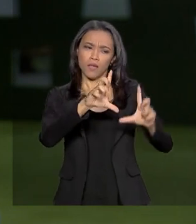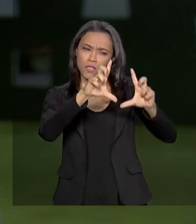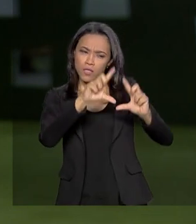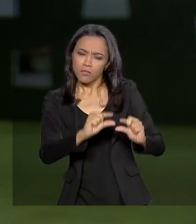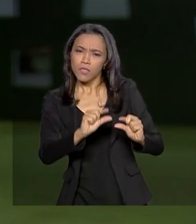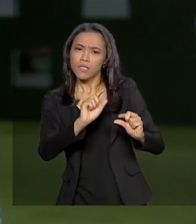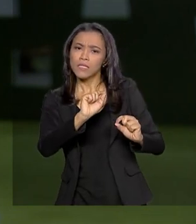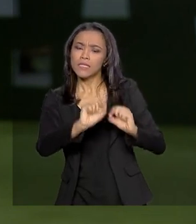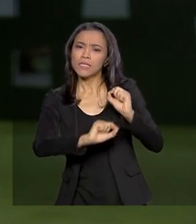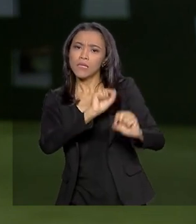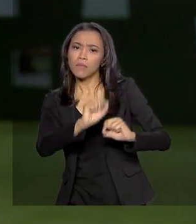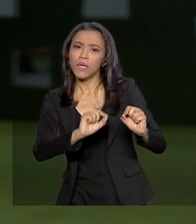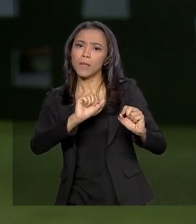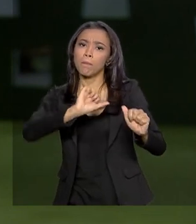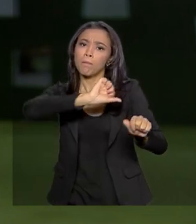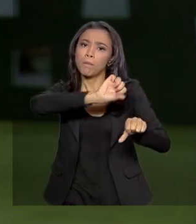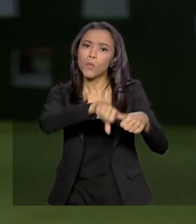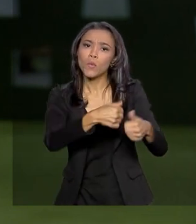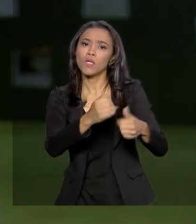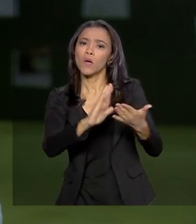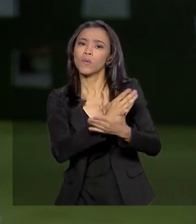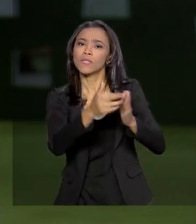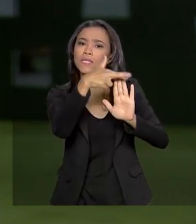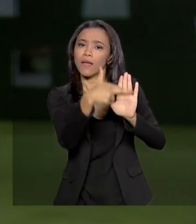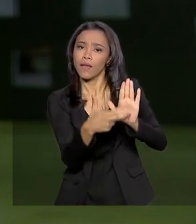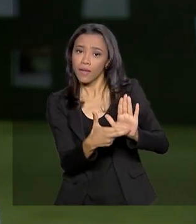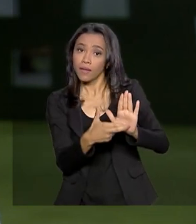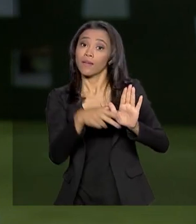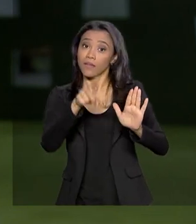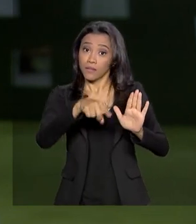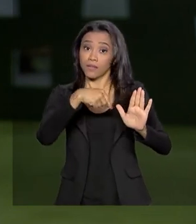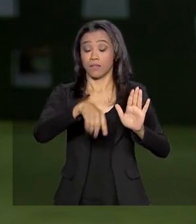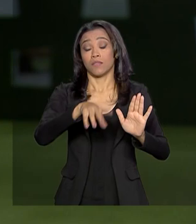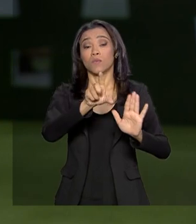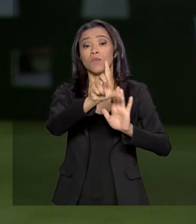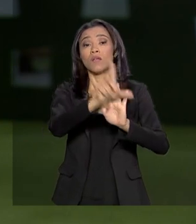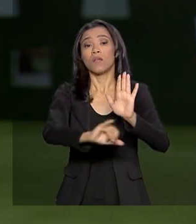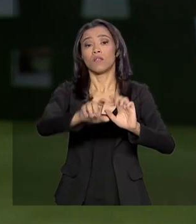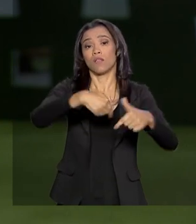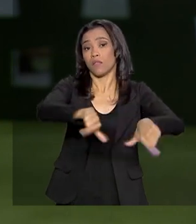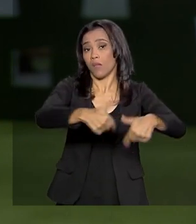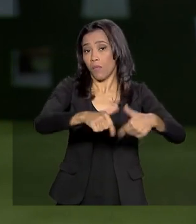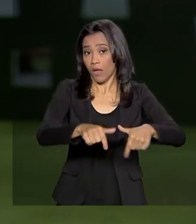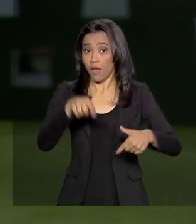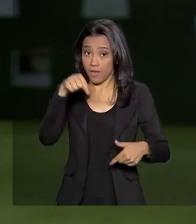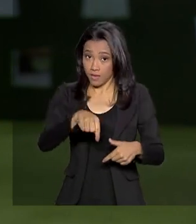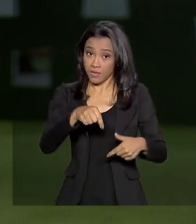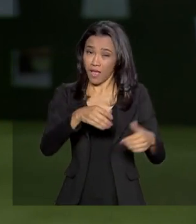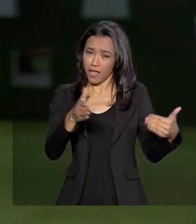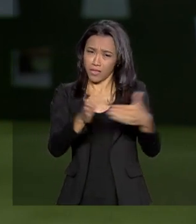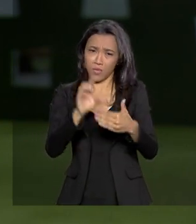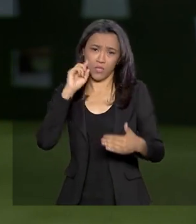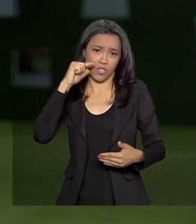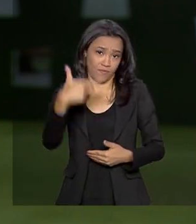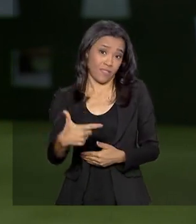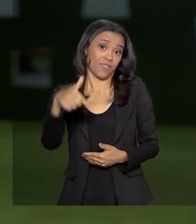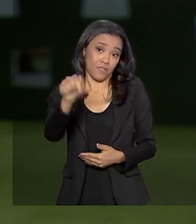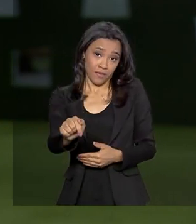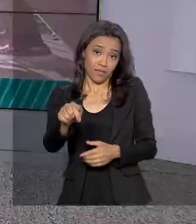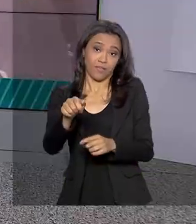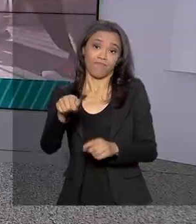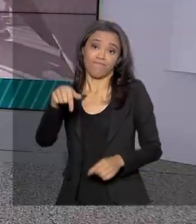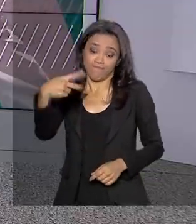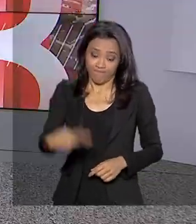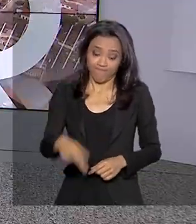altera pontos da legislação trabalhista. Essa MP perde a validade no próximo dia 27. Renata, é com você.